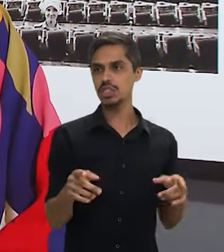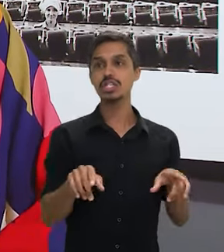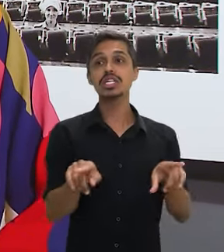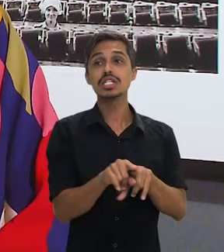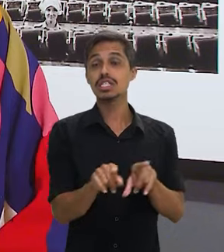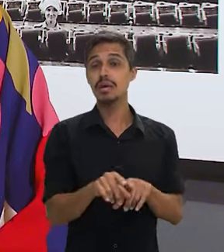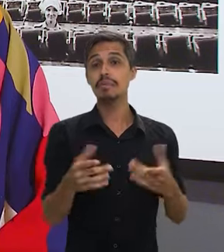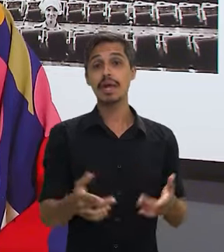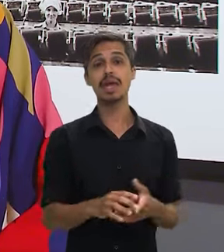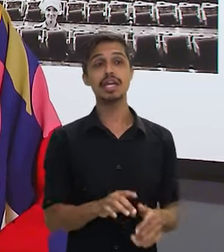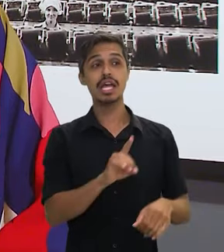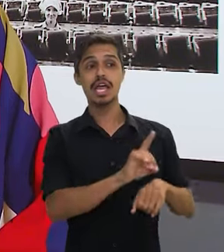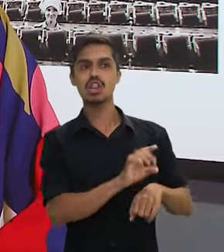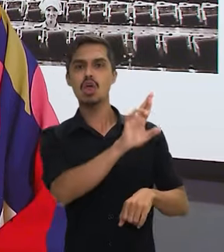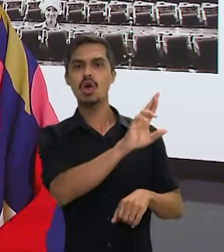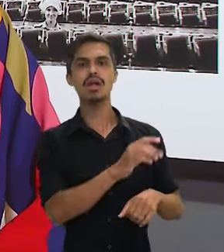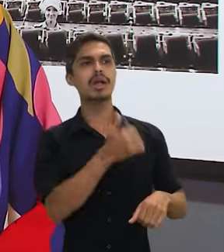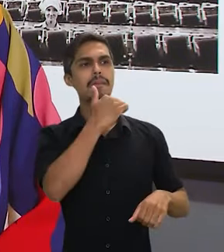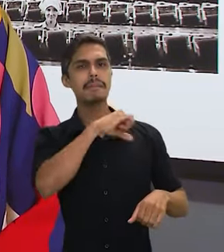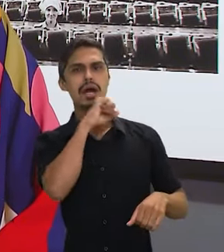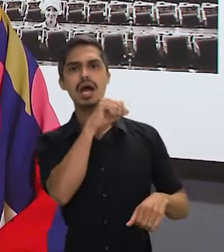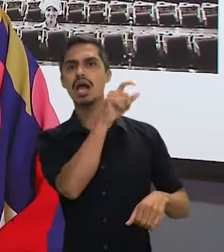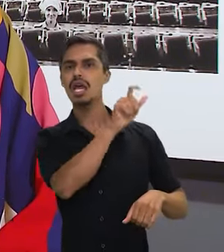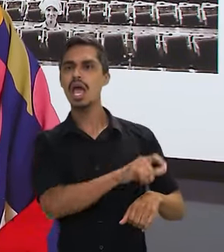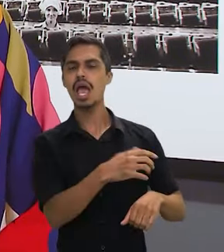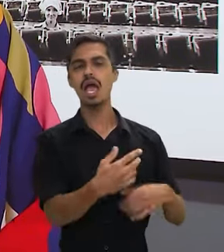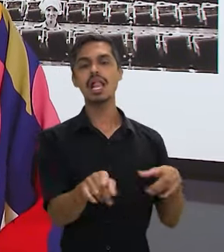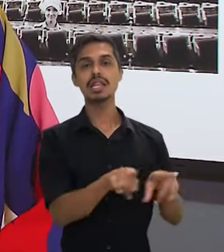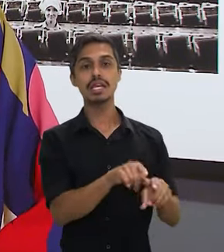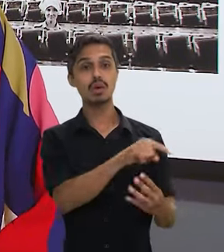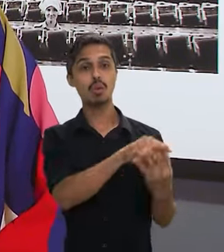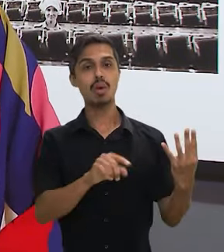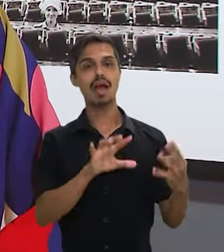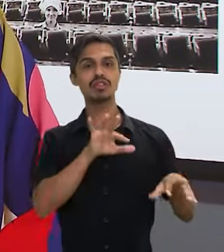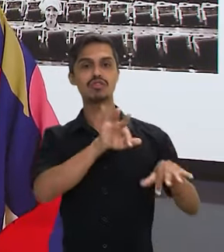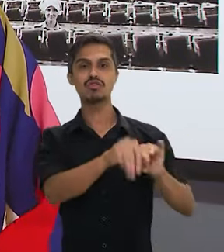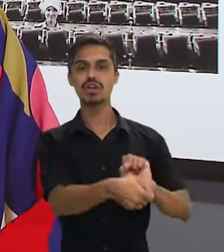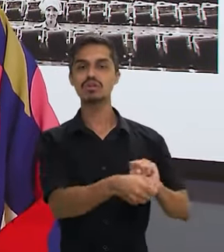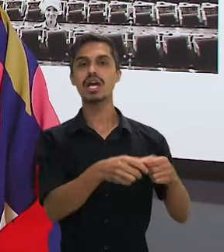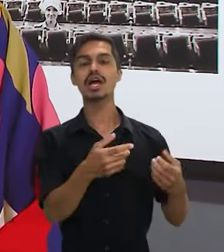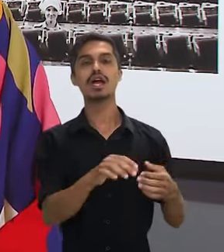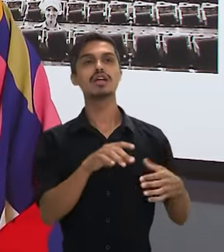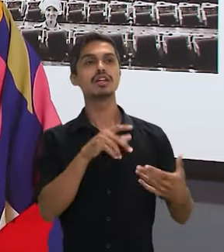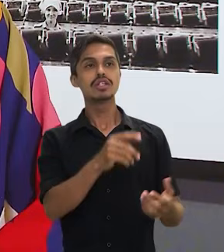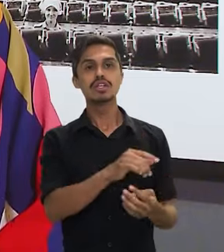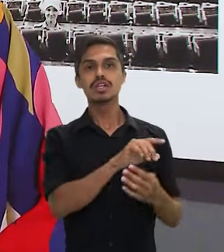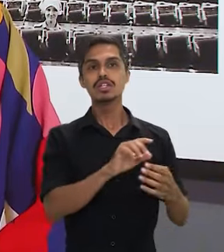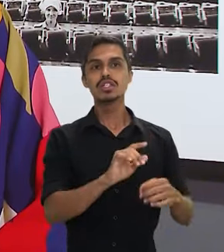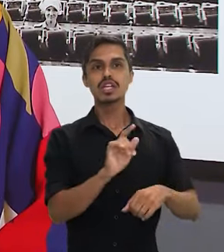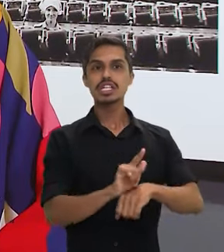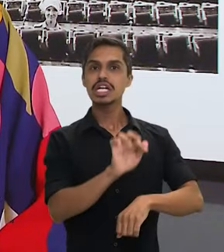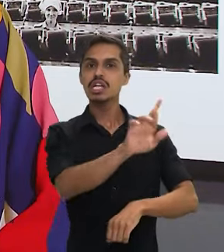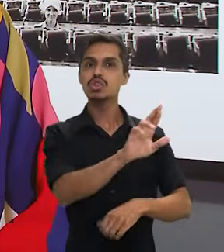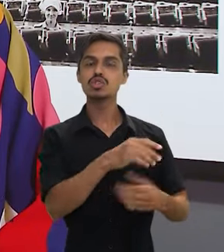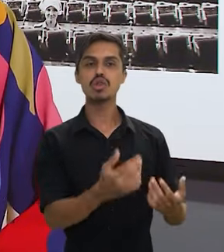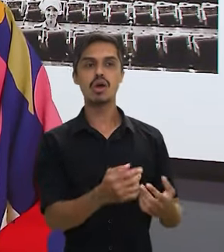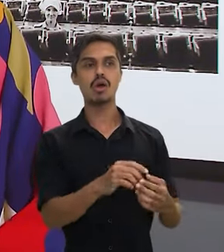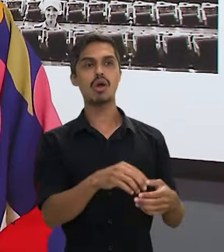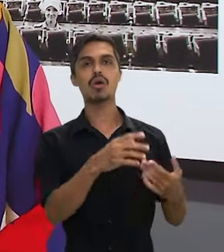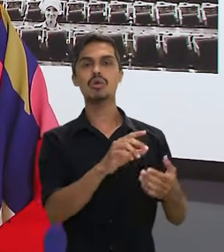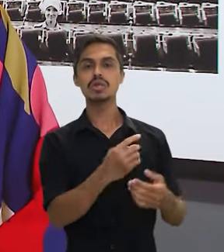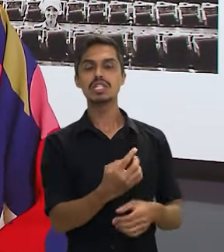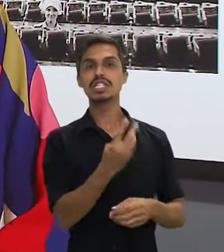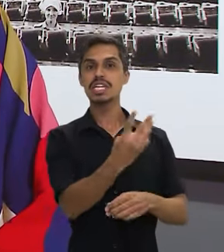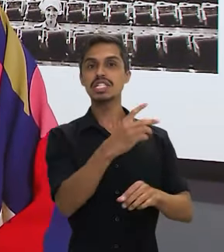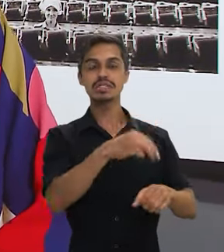Marielle, além de tudo, é doutoranda, é mãe, né, tem quatro faculdades, três mestrados e muitas vezes isso